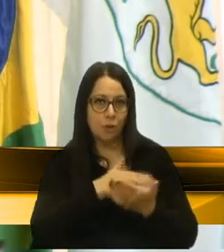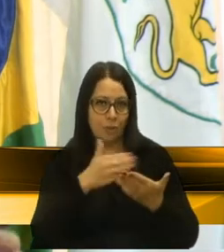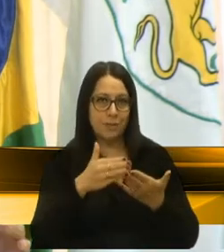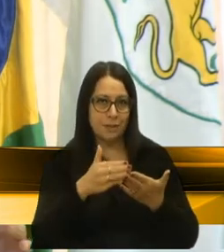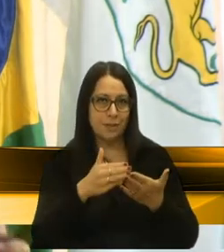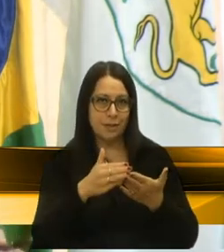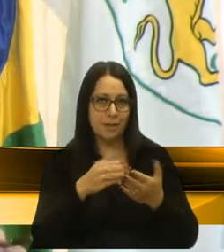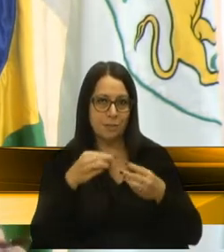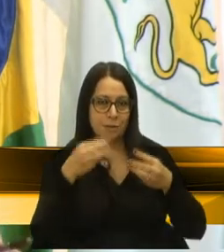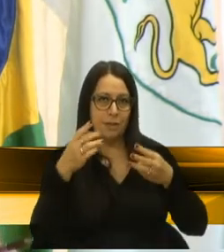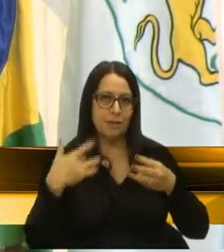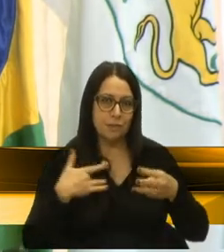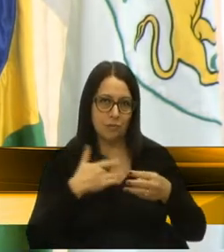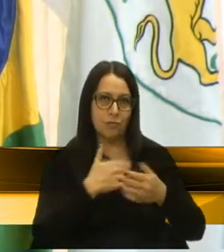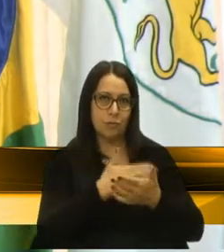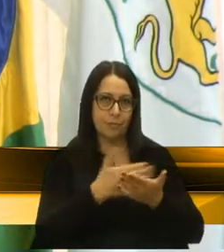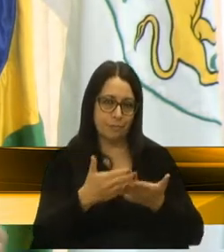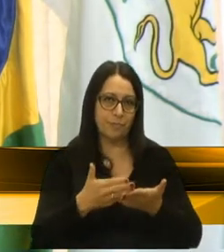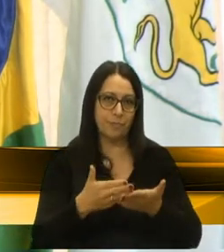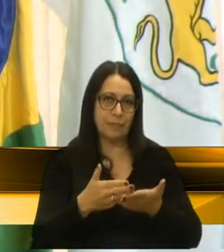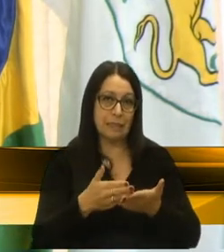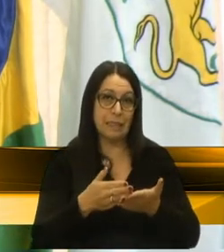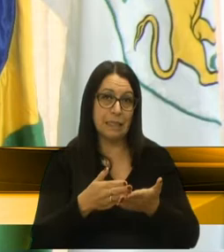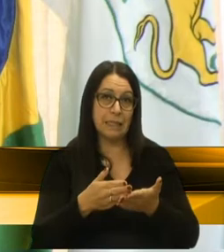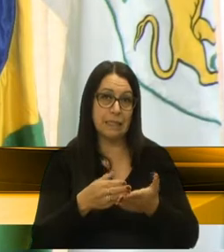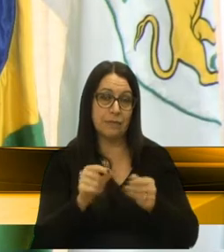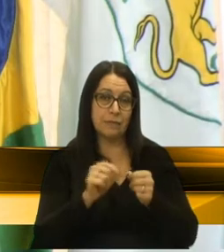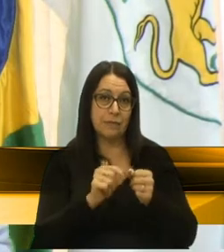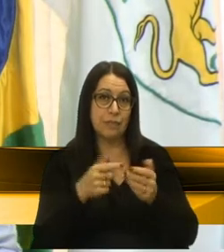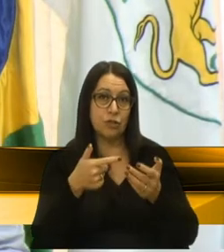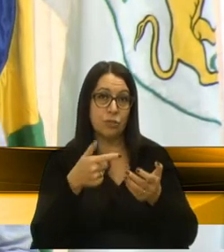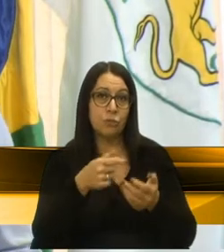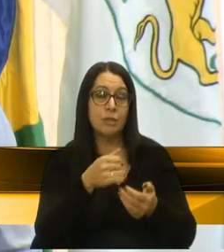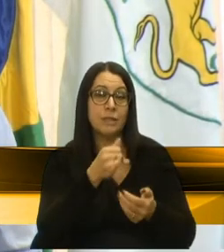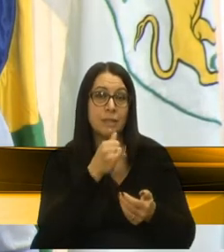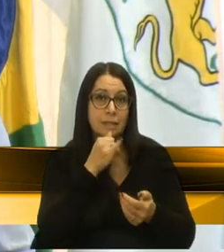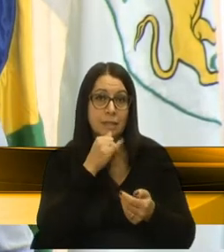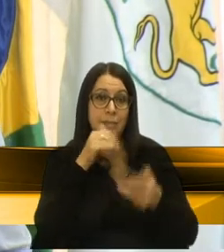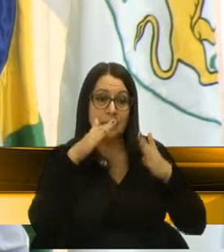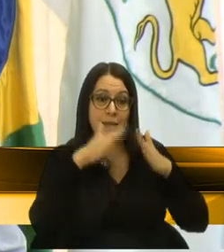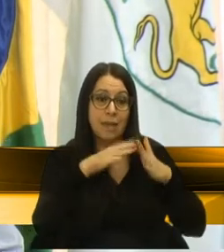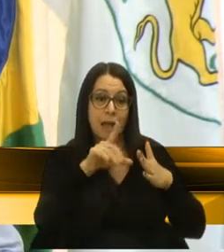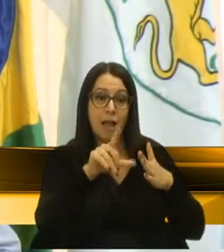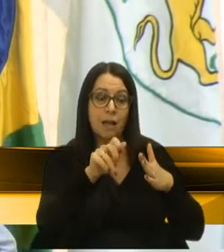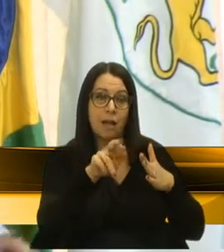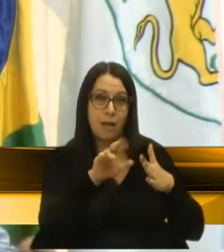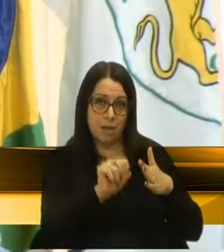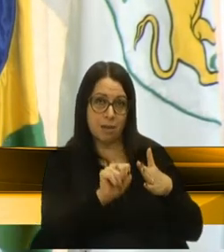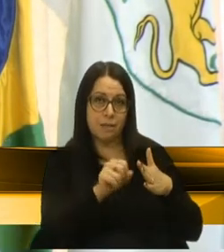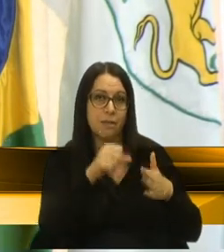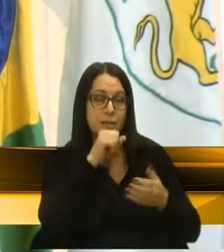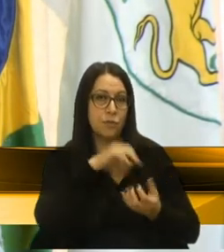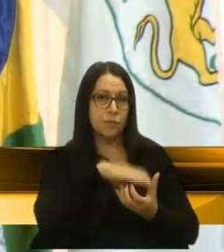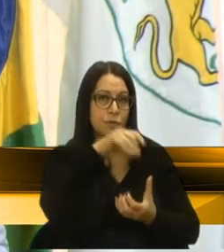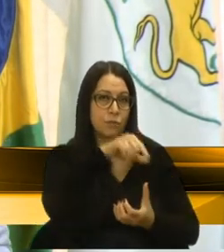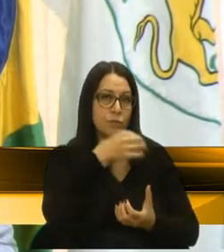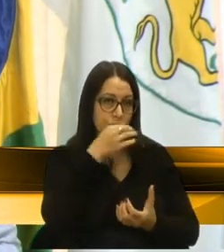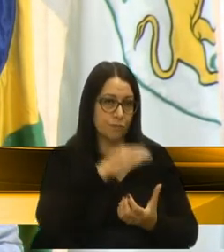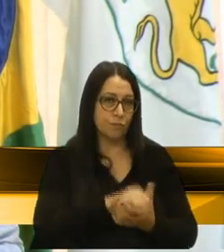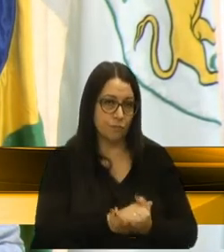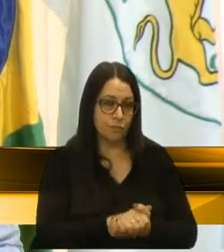essa aplicação por essas casas que comportam os idosos em Caxias do Sul.